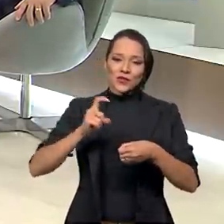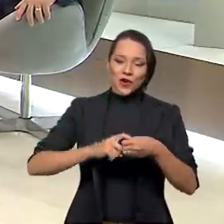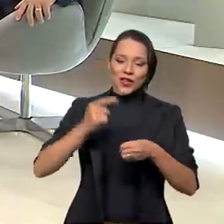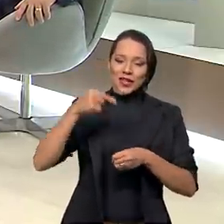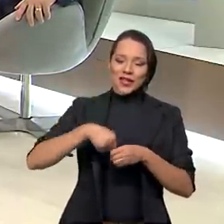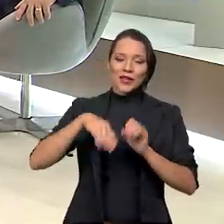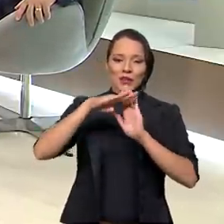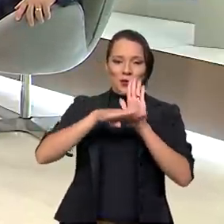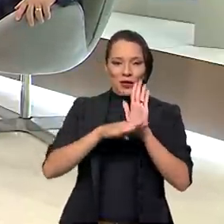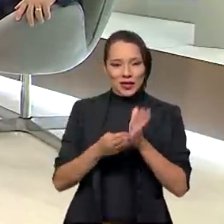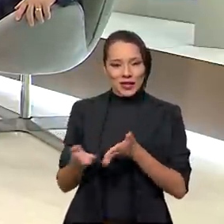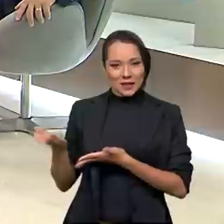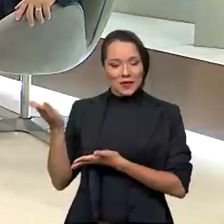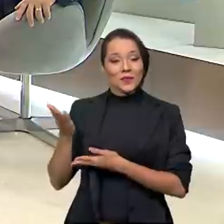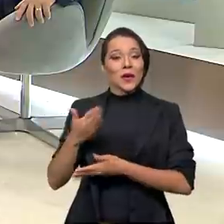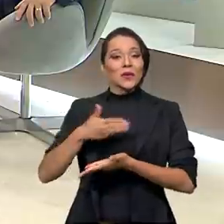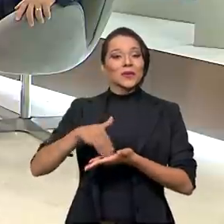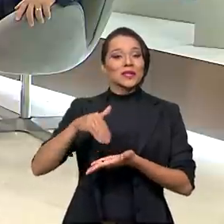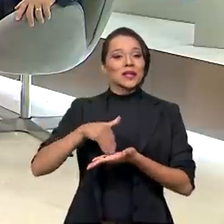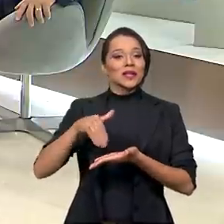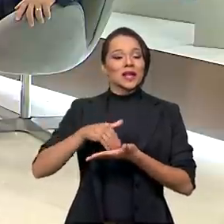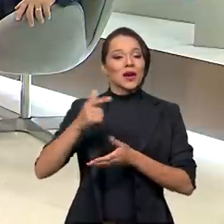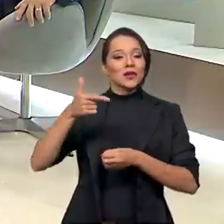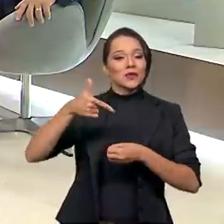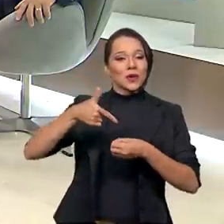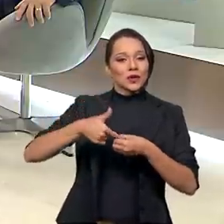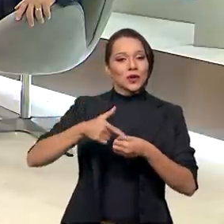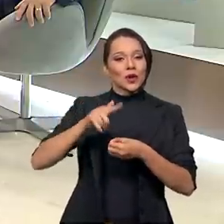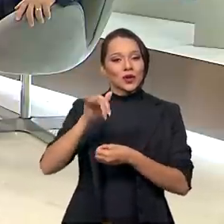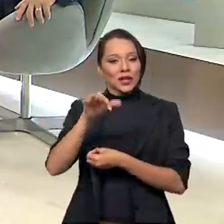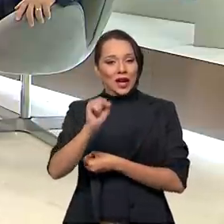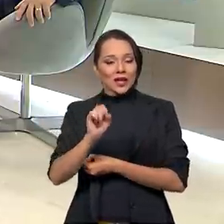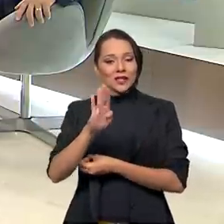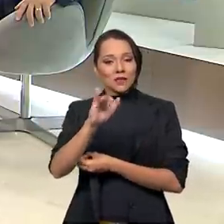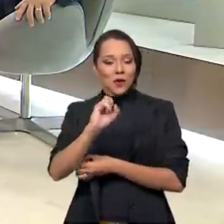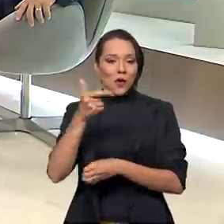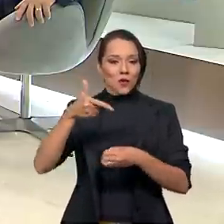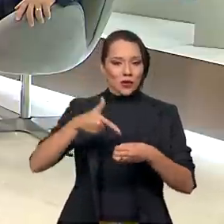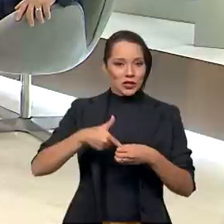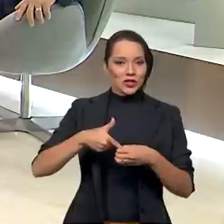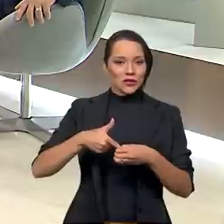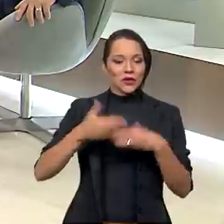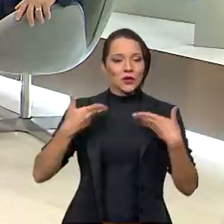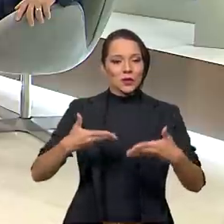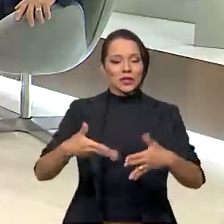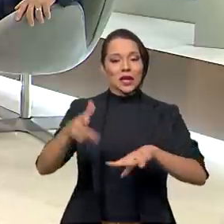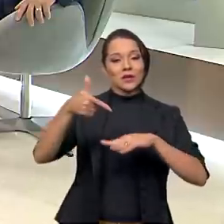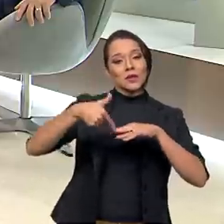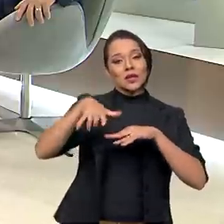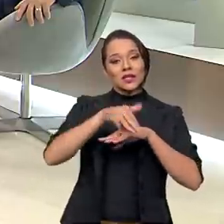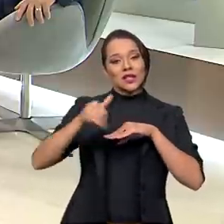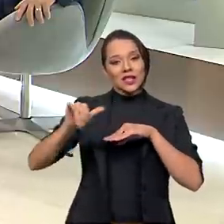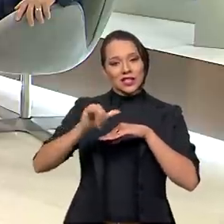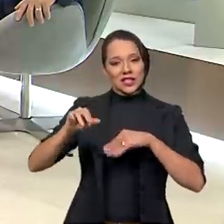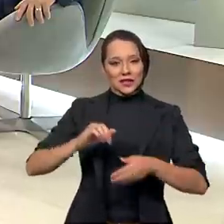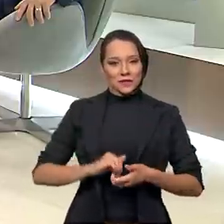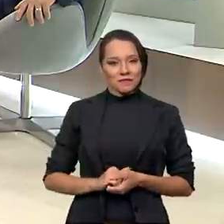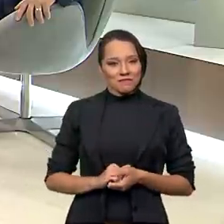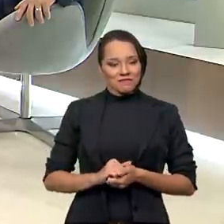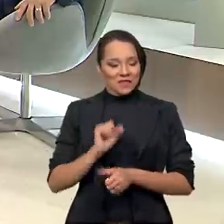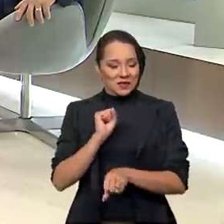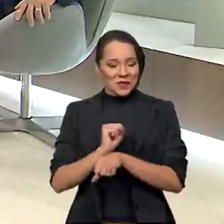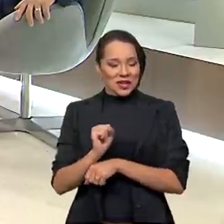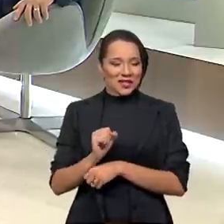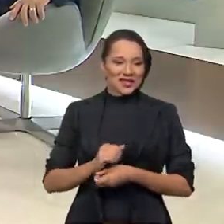aqui no Brasil em Pauta com o secretário de Petróleo, Gás Natural e Biocombustíveis do Ministério de Minas e Energia. Não